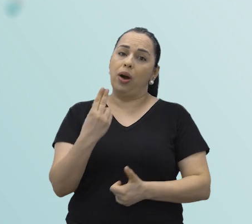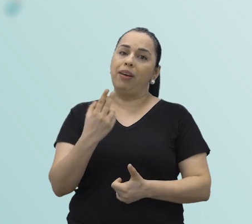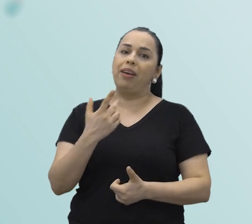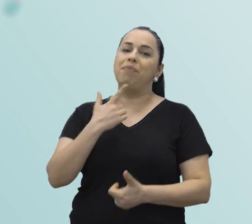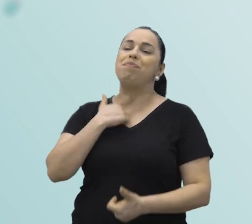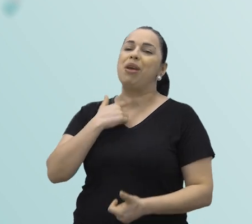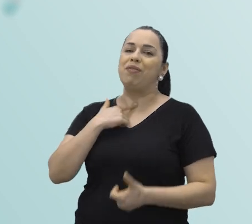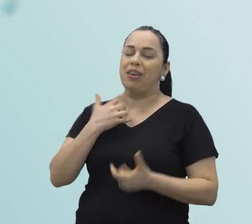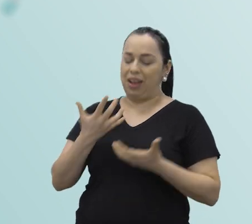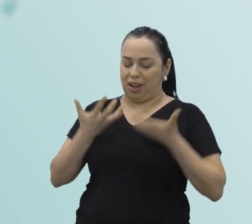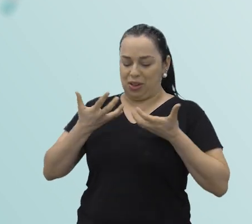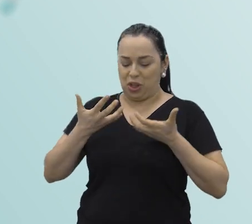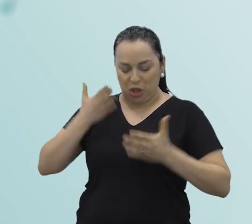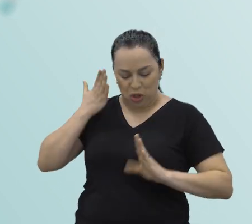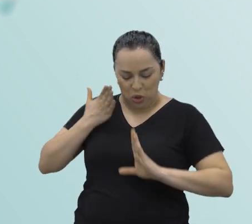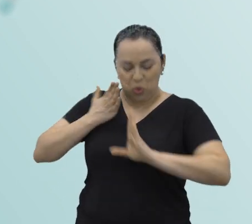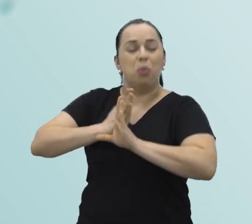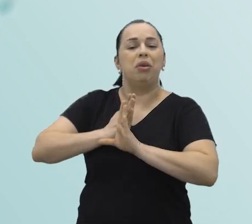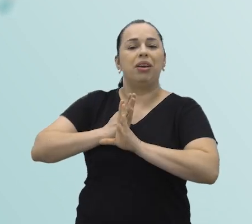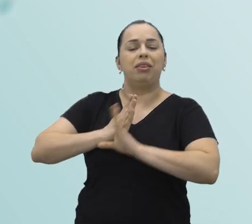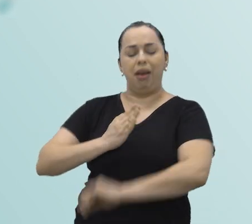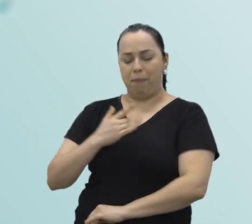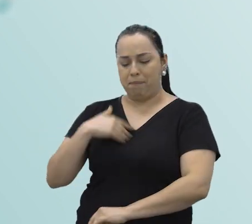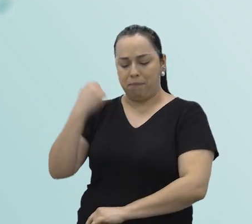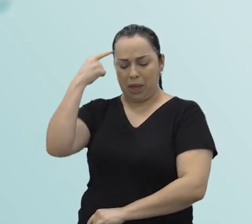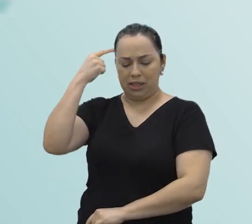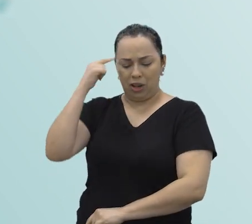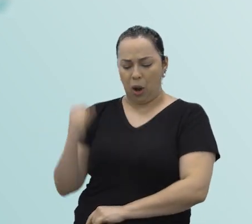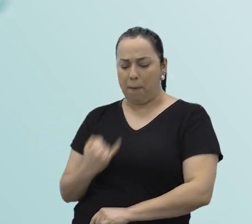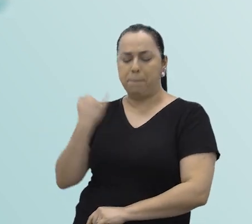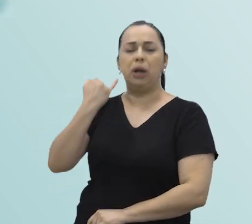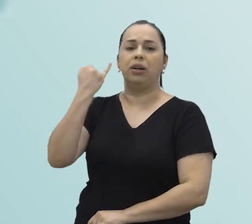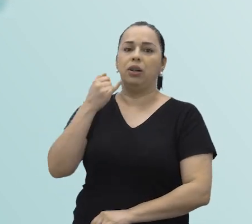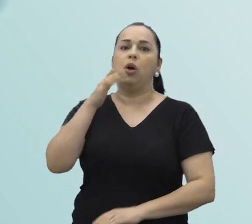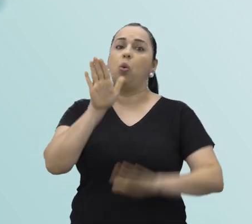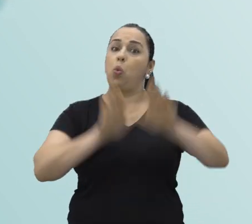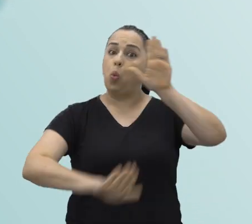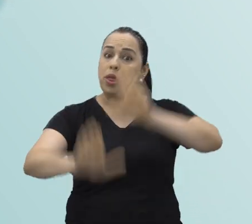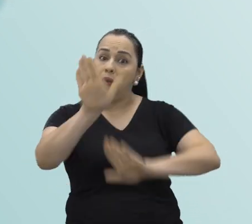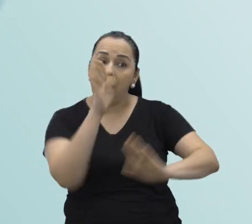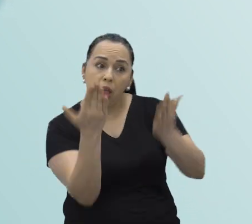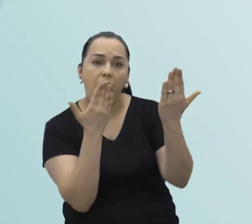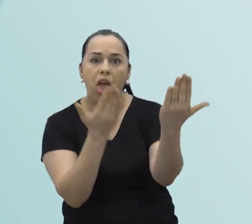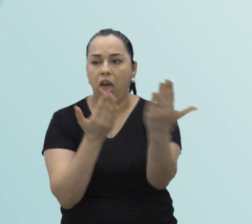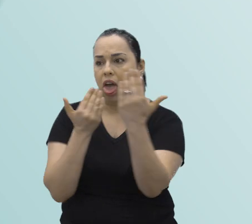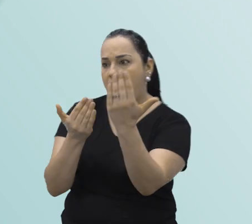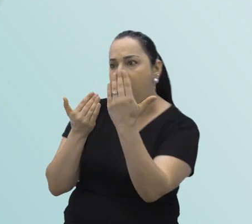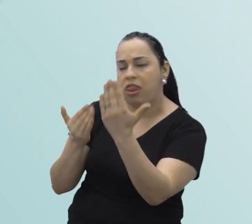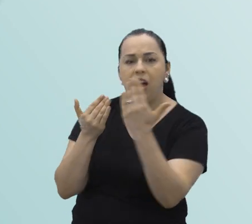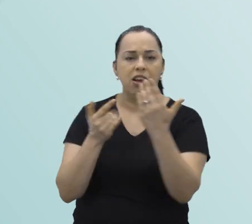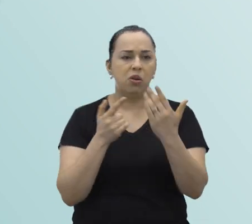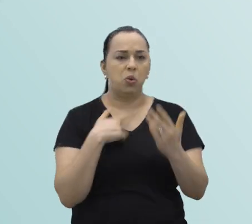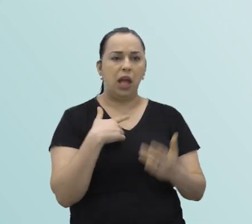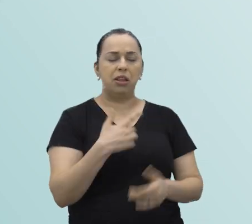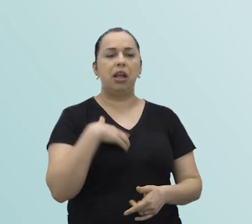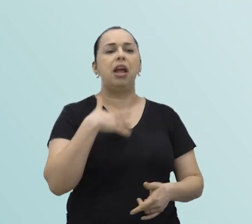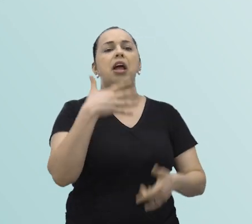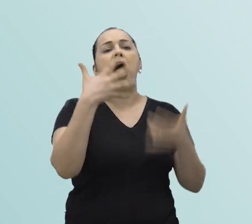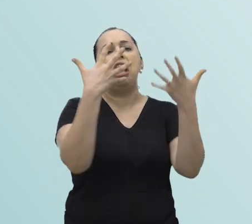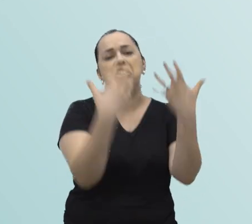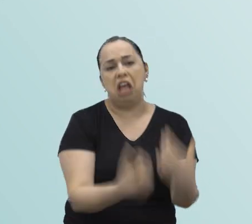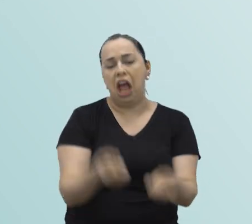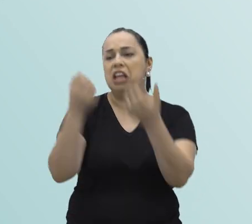a sua vontade é se descobrir para entender o que é importante para você, cuidado com a comparação, cuidado com a validação,